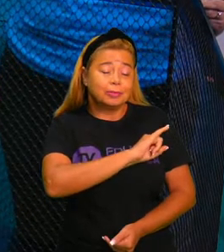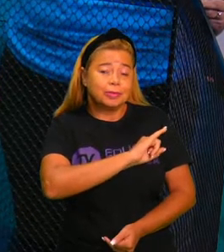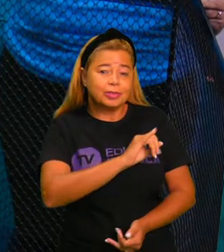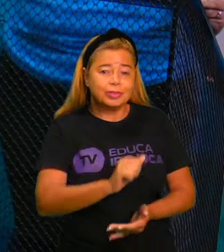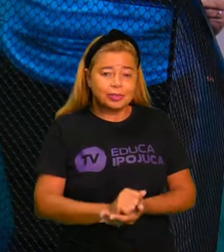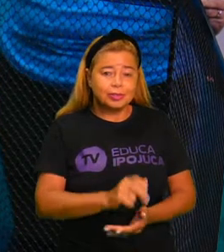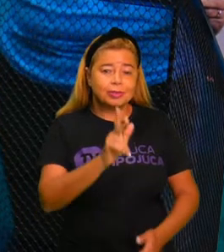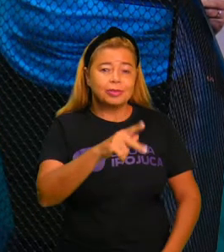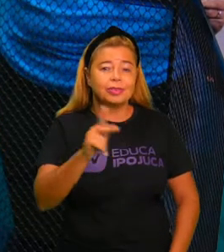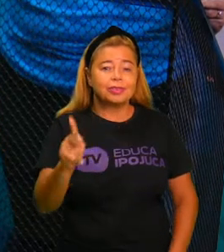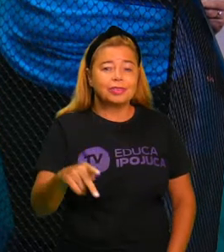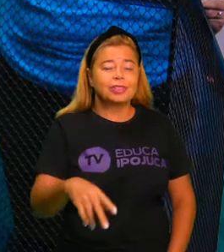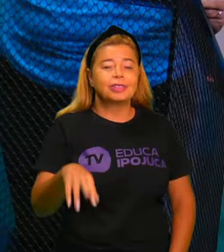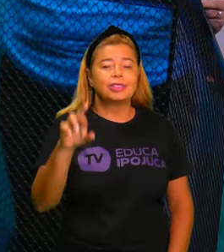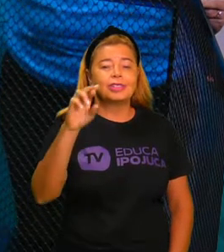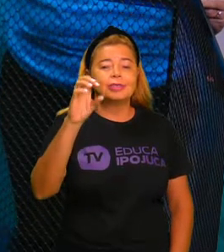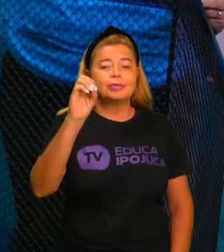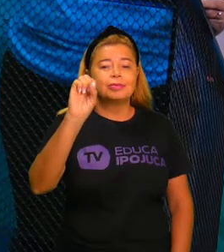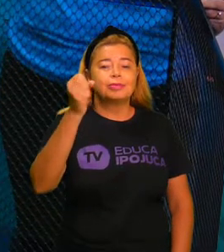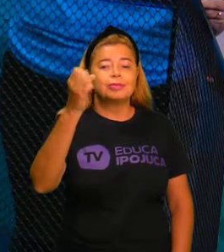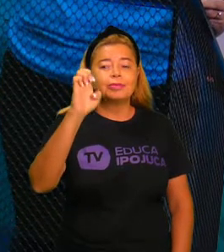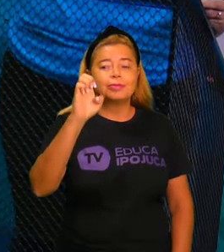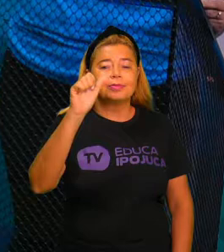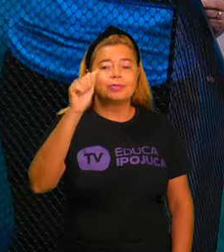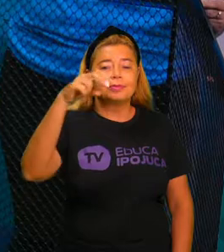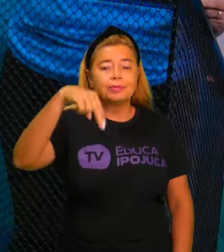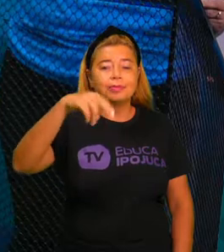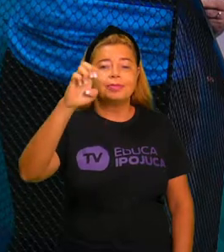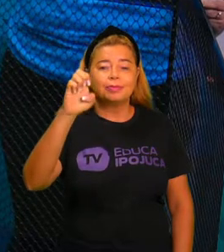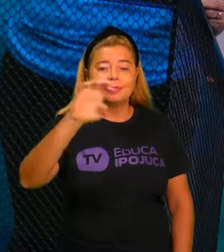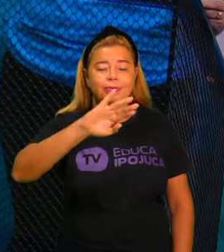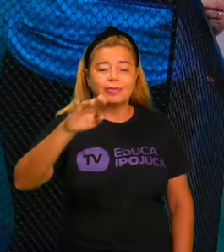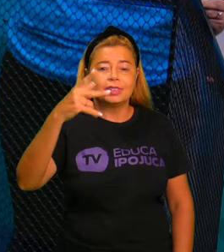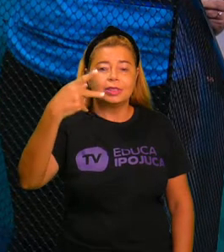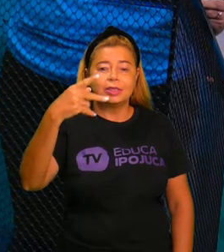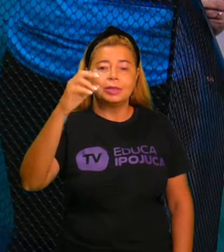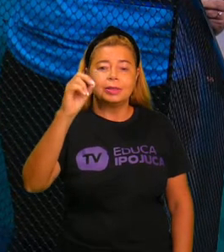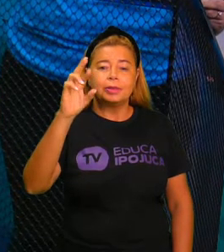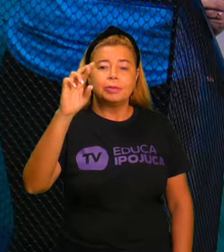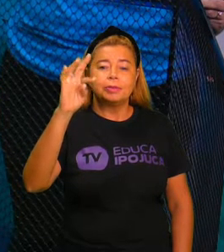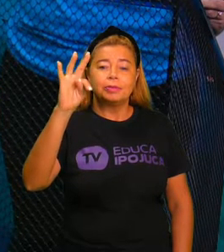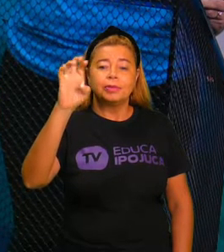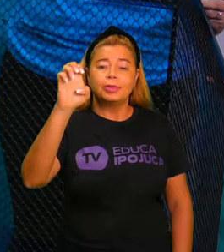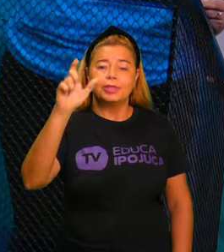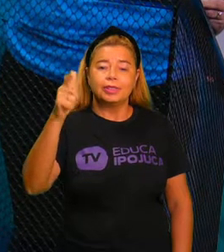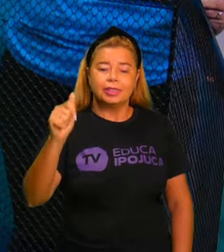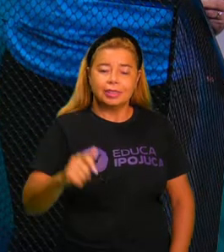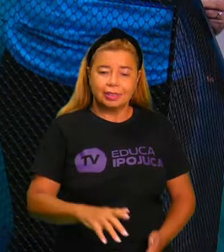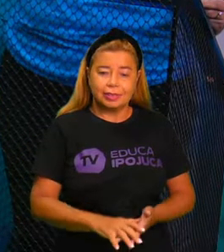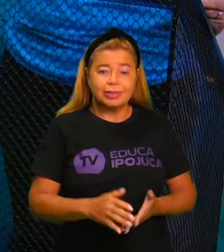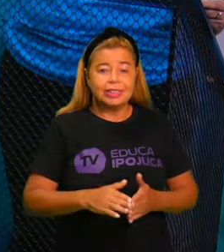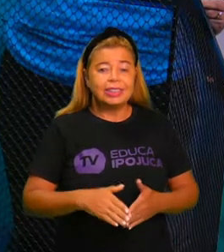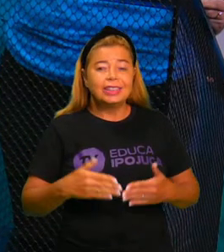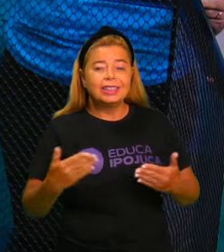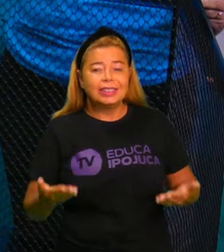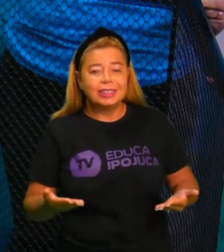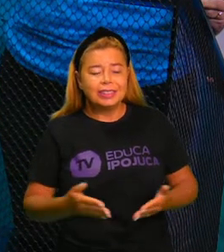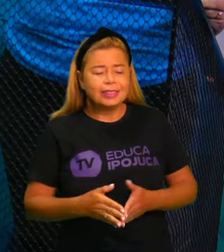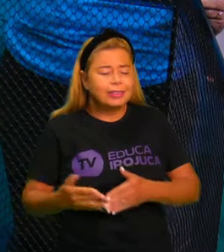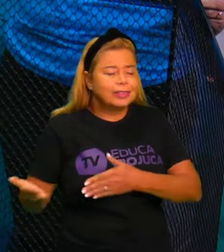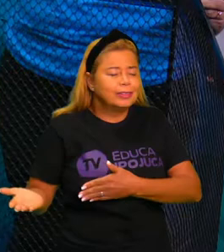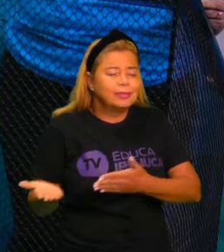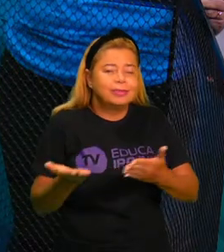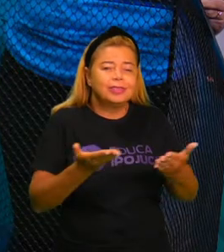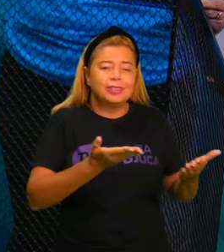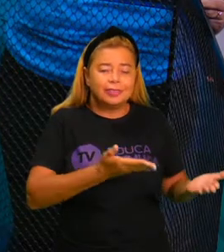professora de língua portuguesa. É com muito prazer que iniciamos mais uma aula de língua portuguesa para o